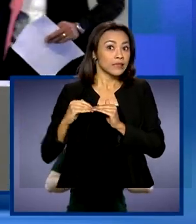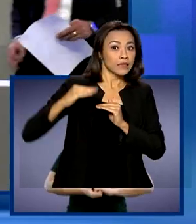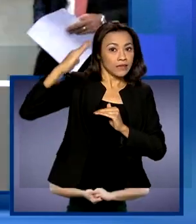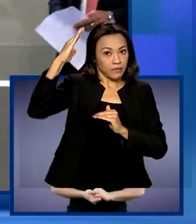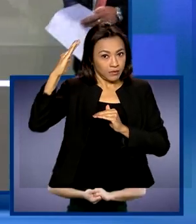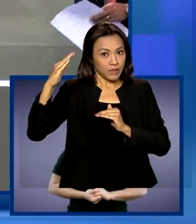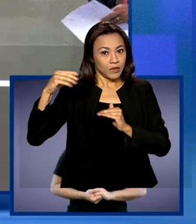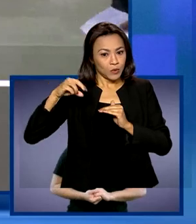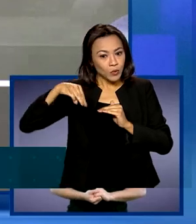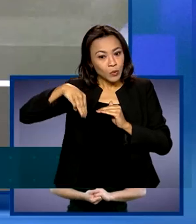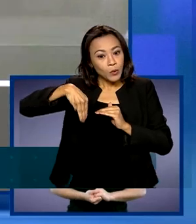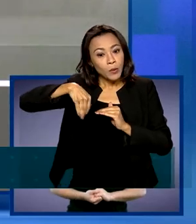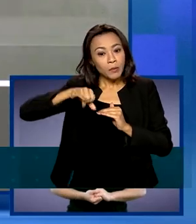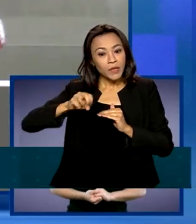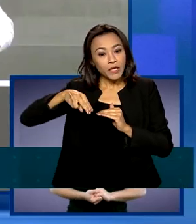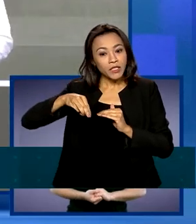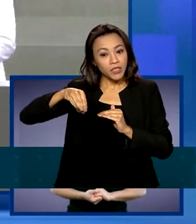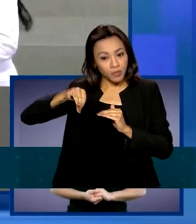de venda.